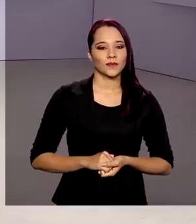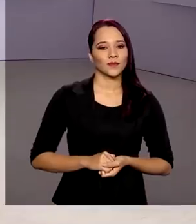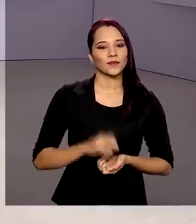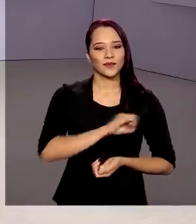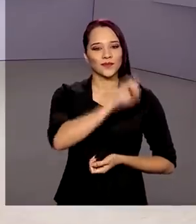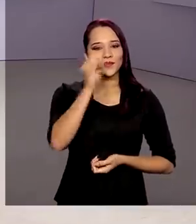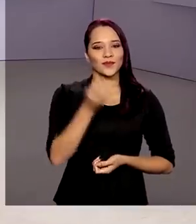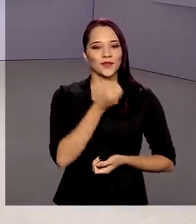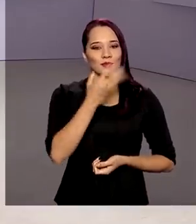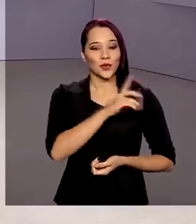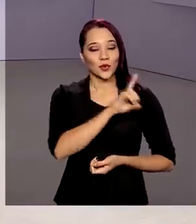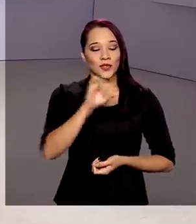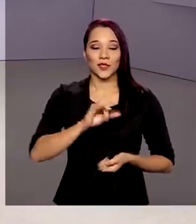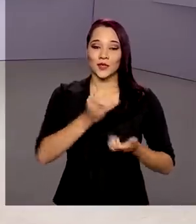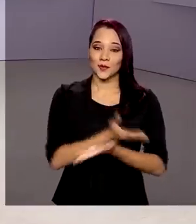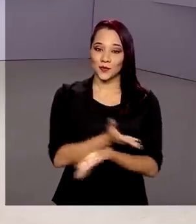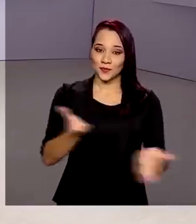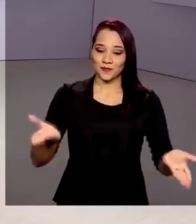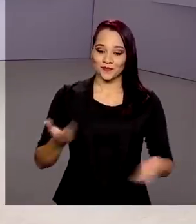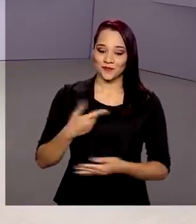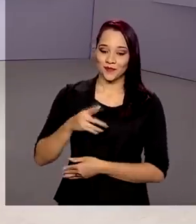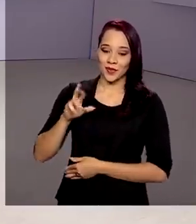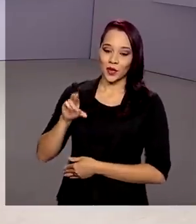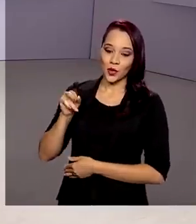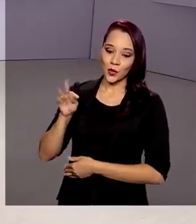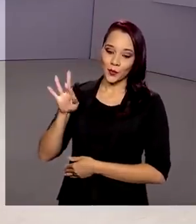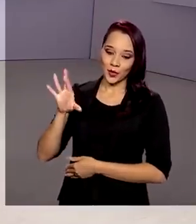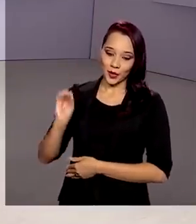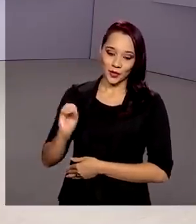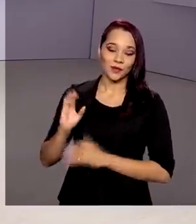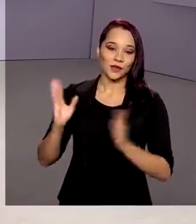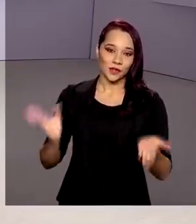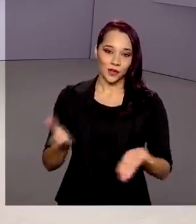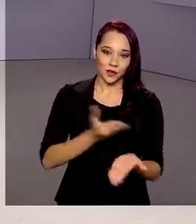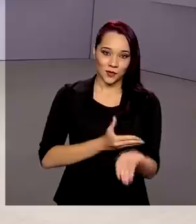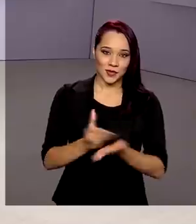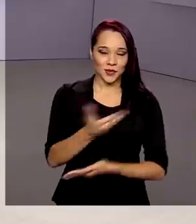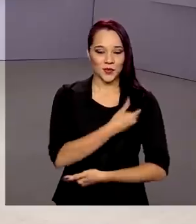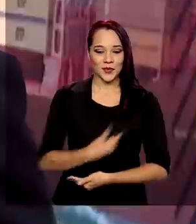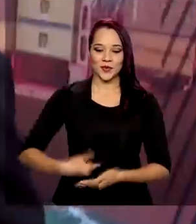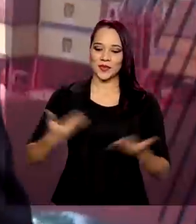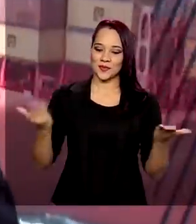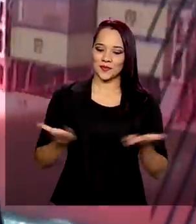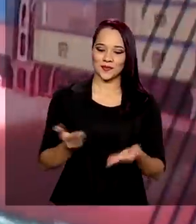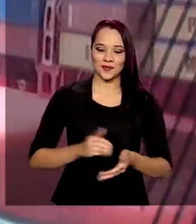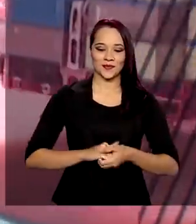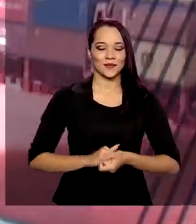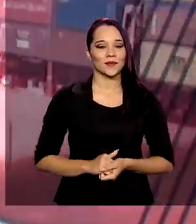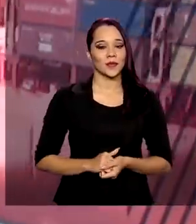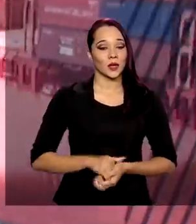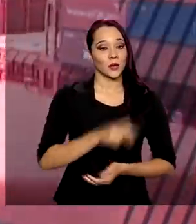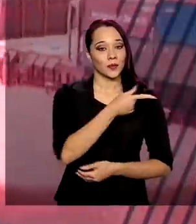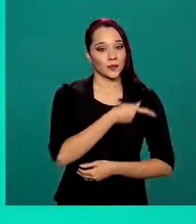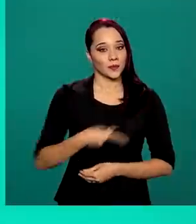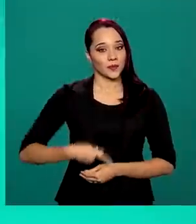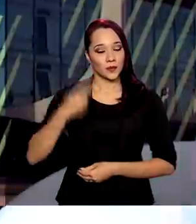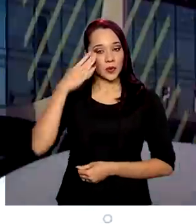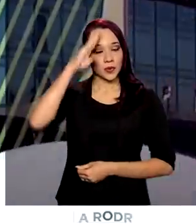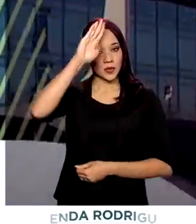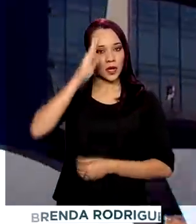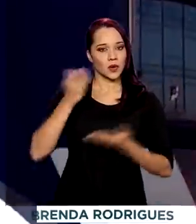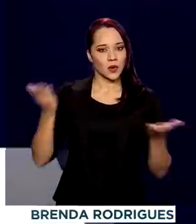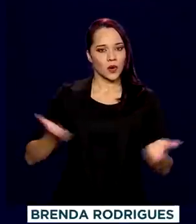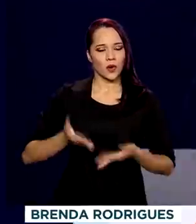Olá, bom dia para você. Eu sou Roberto Camargo e já estamos no ar com o governo agora. O presidente Jair Bolsonaro